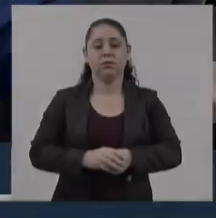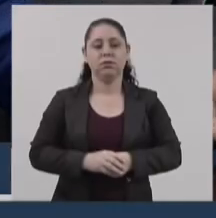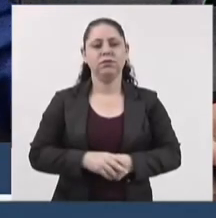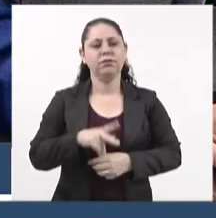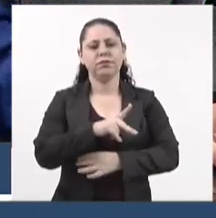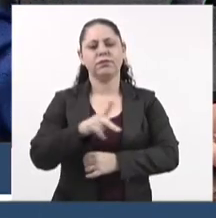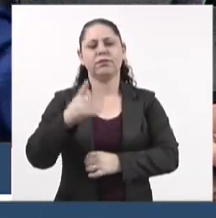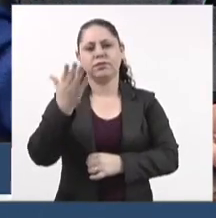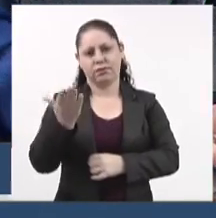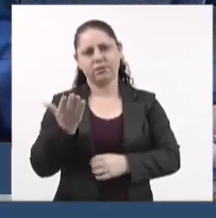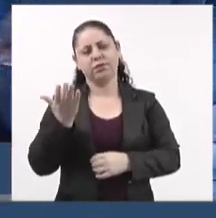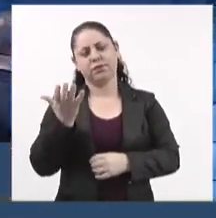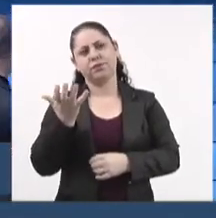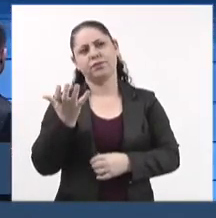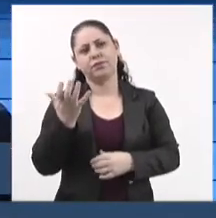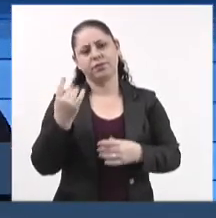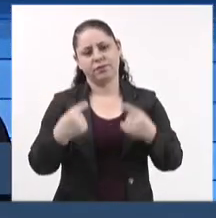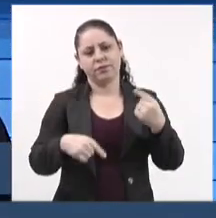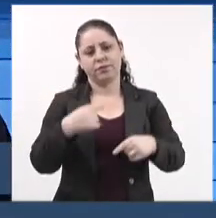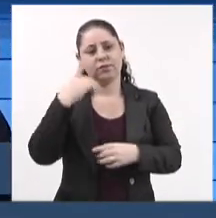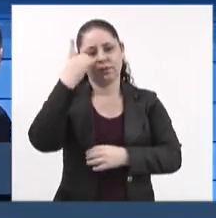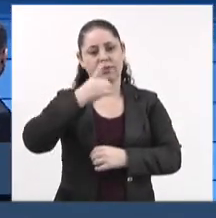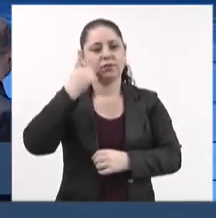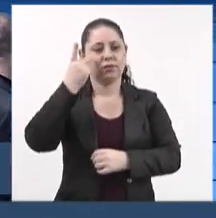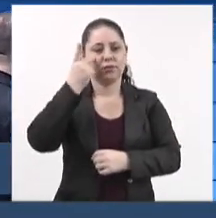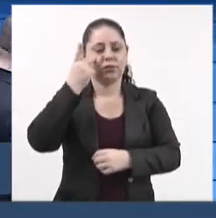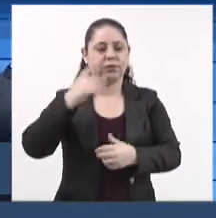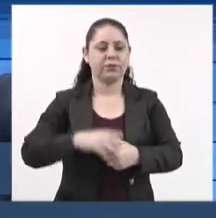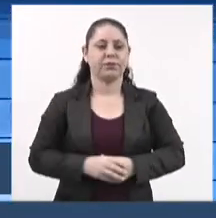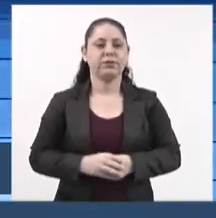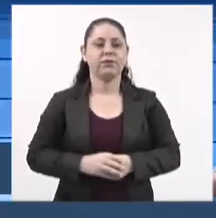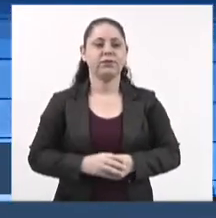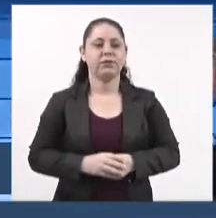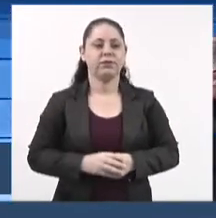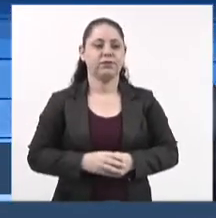Presidente, eu quero discutir... Eu quero discutir o deputado Pedro Kemp.